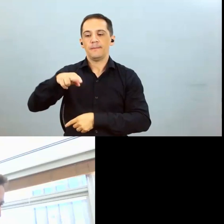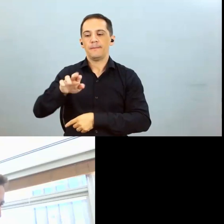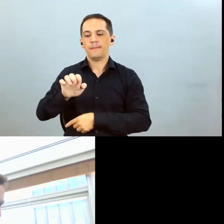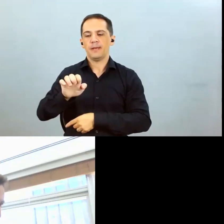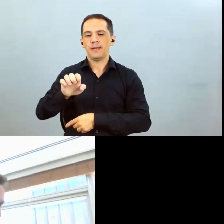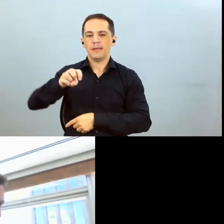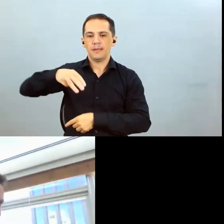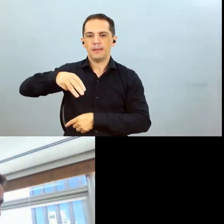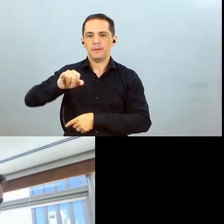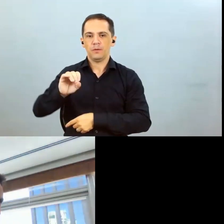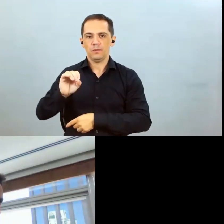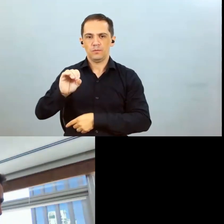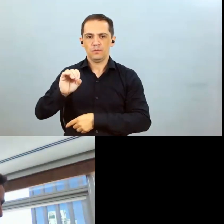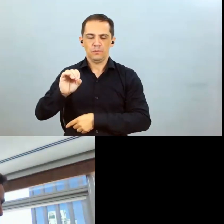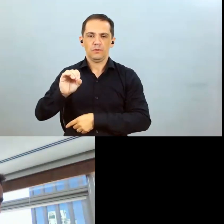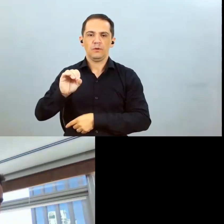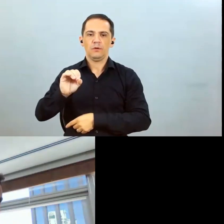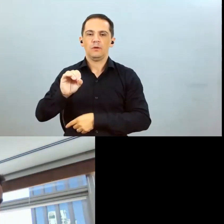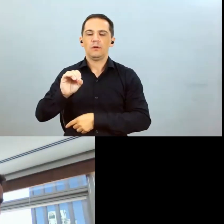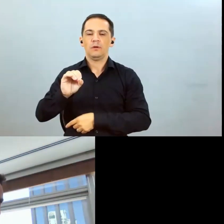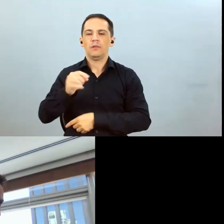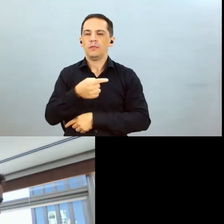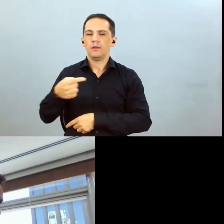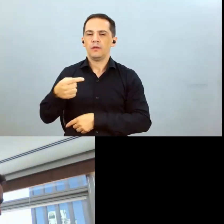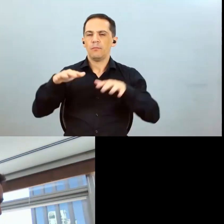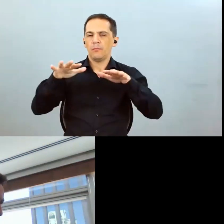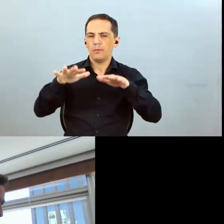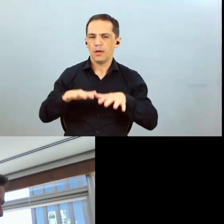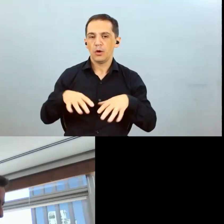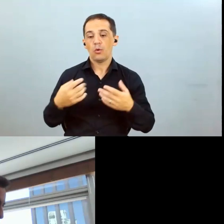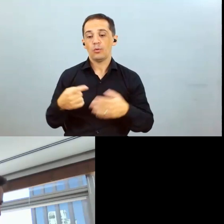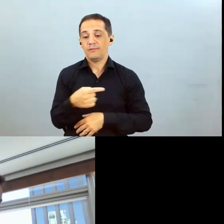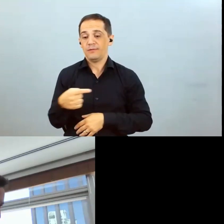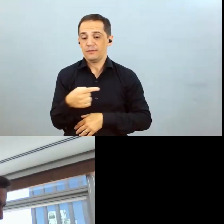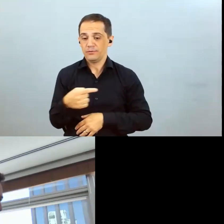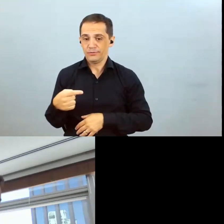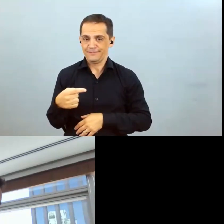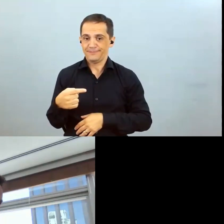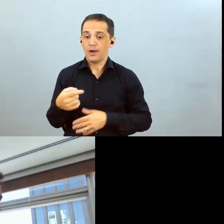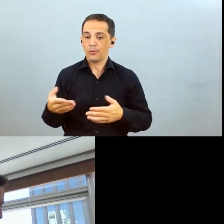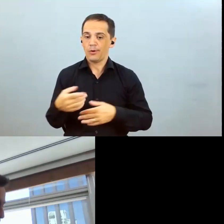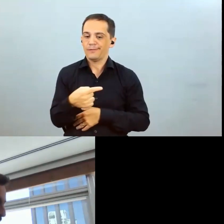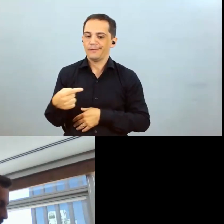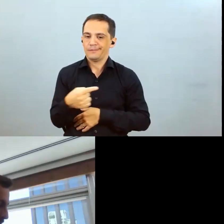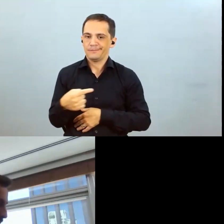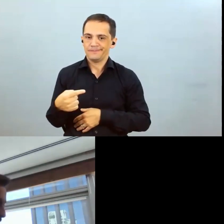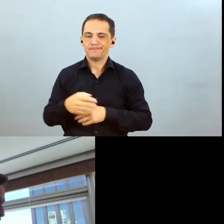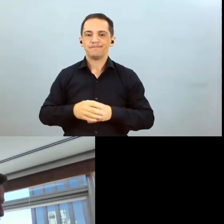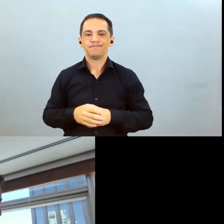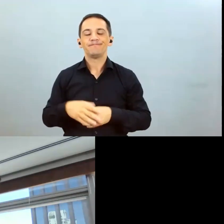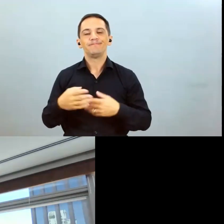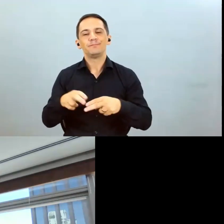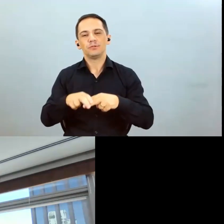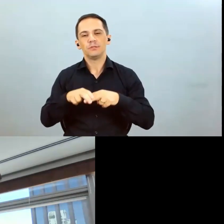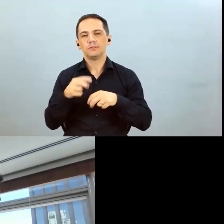nível baixo ou negativo. Obviamente, agora, com a entrada da safra, ele ficou negativo. Então, a precificação do